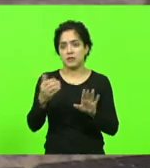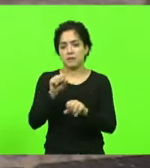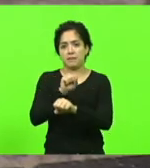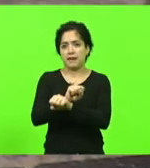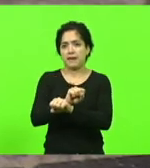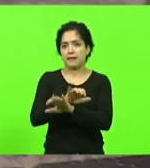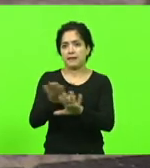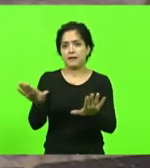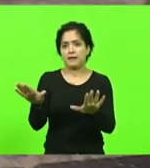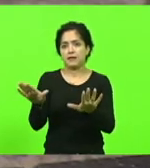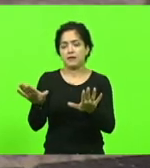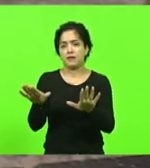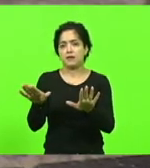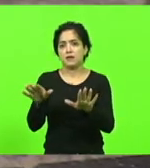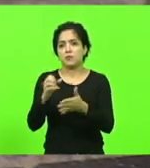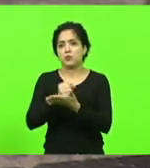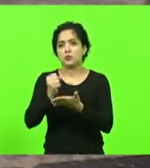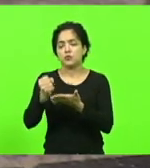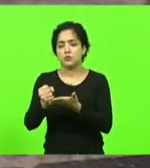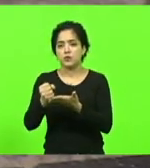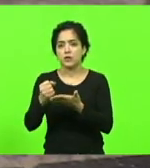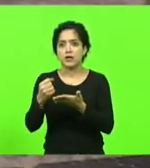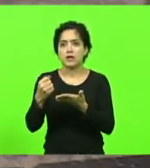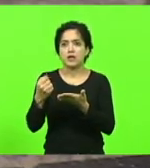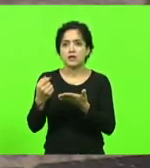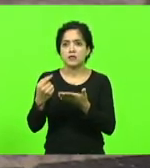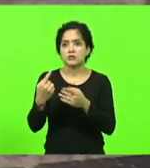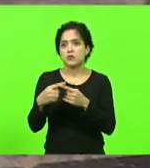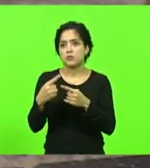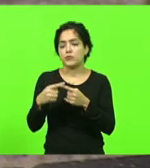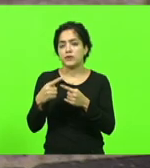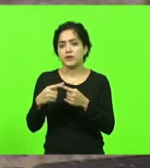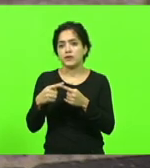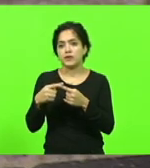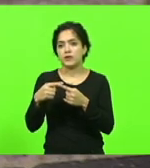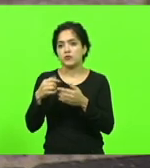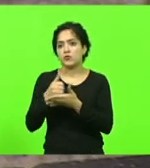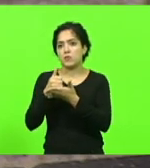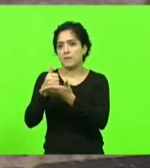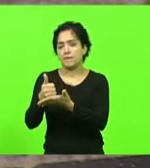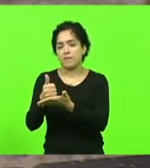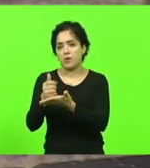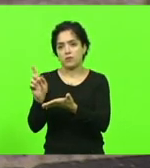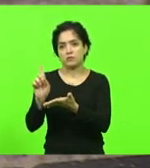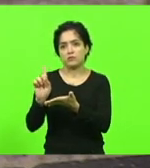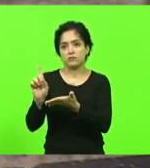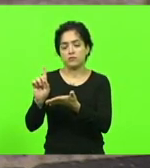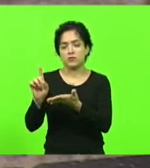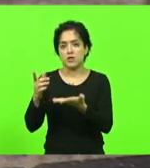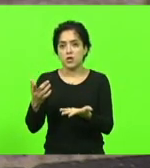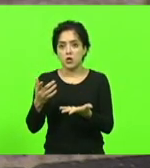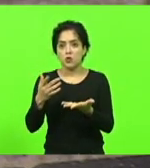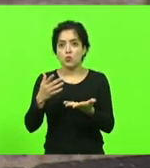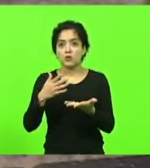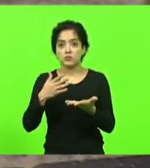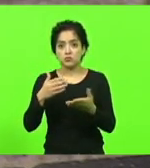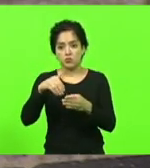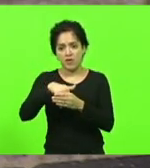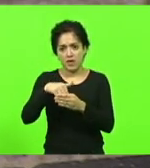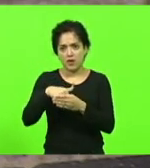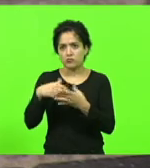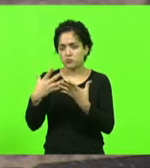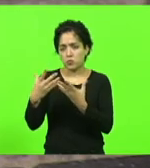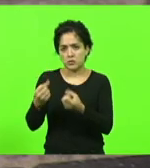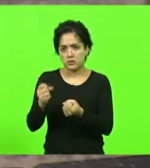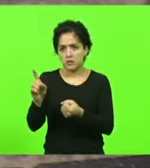protocolar coisas só porque eu não sou a favor disso. Quando eu não sou a favor, eu voto contra, ponto.